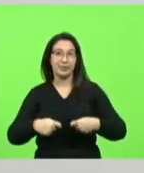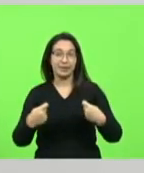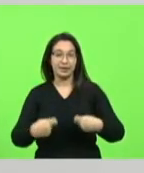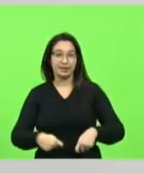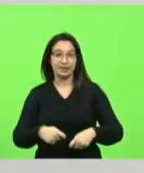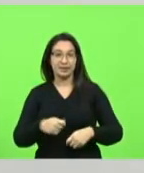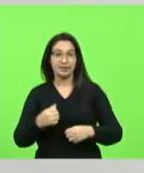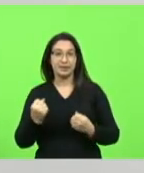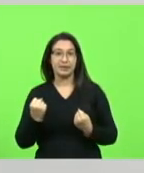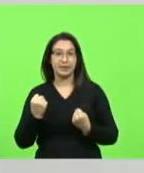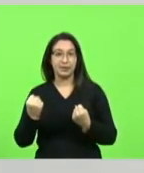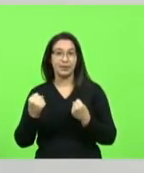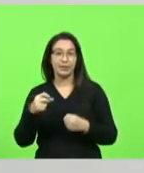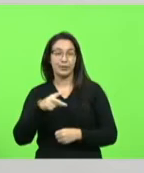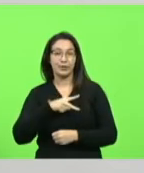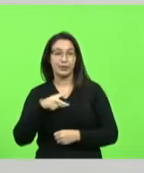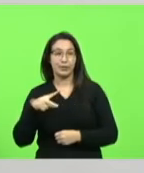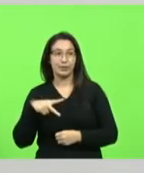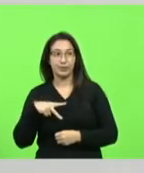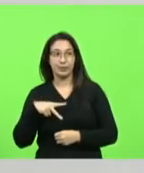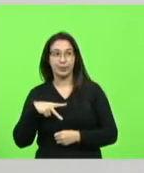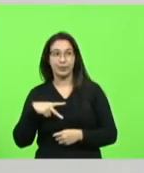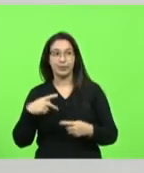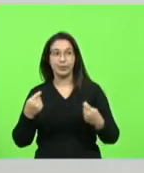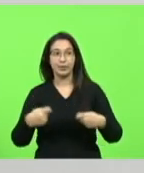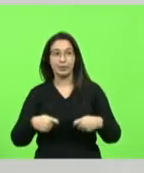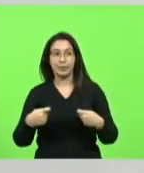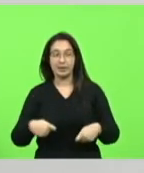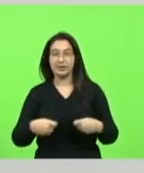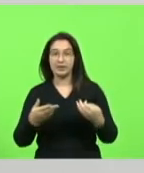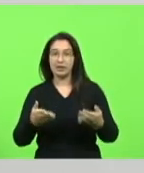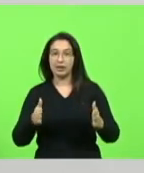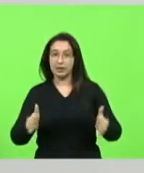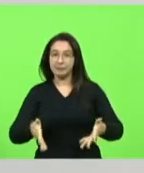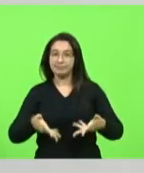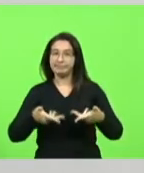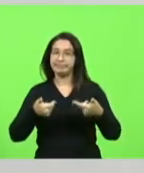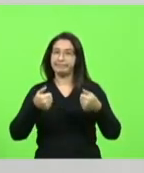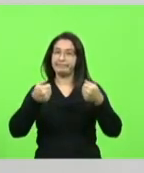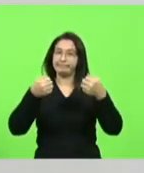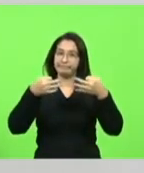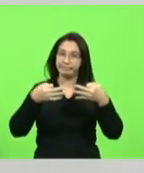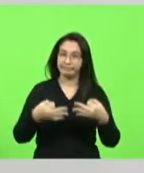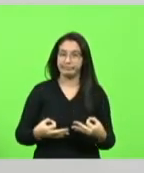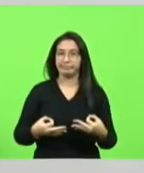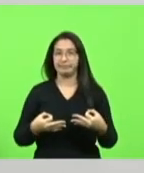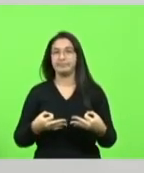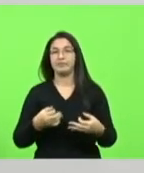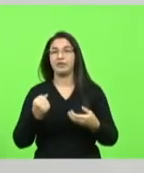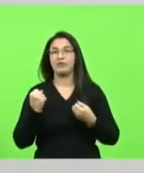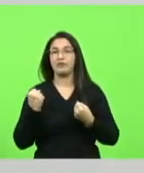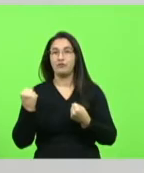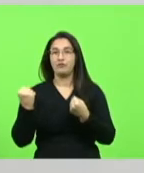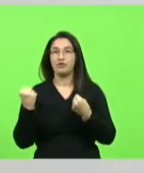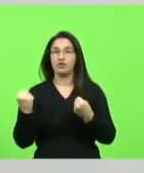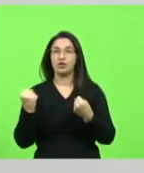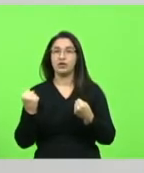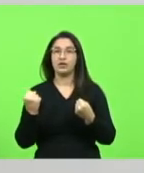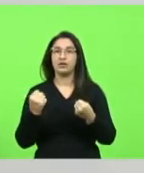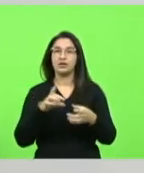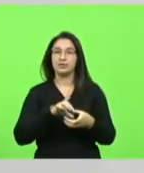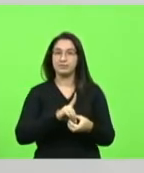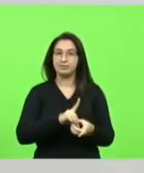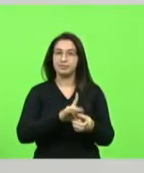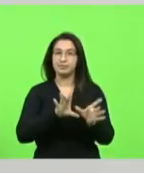exista de forma qualificada e como eu disse para fortalecer a democracia